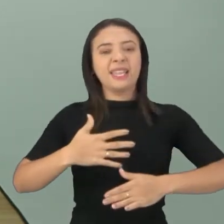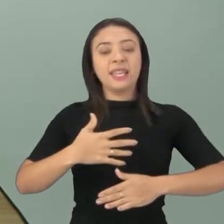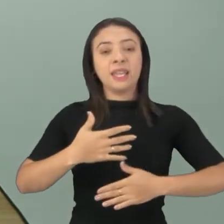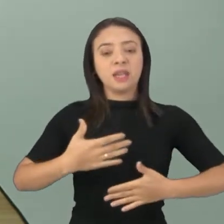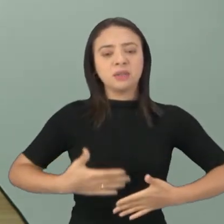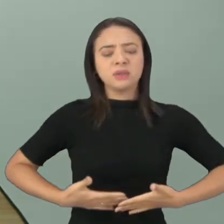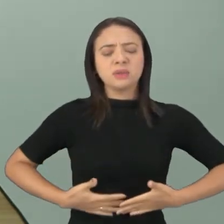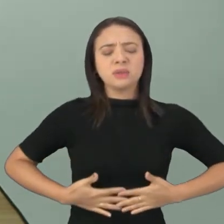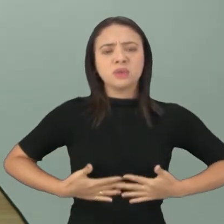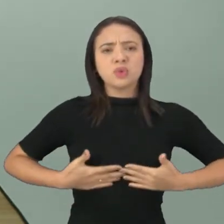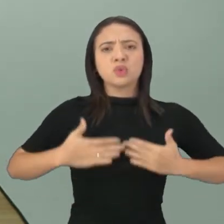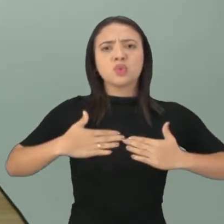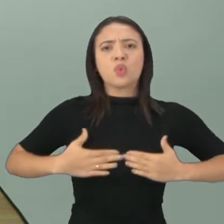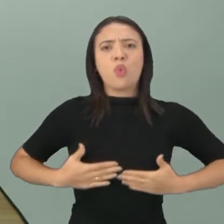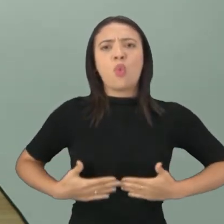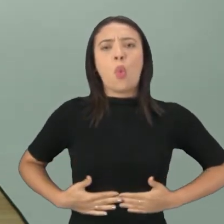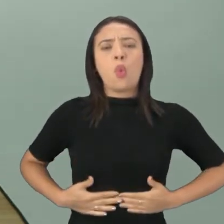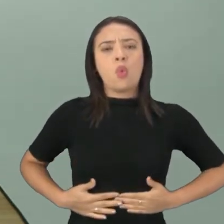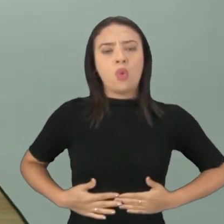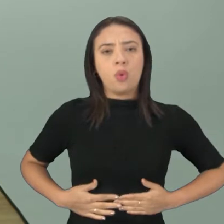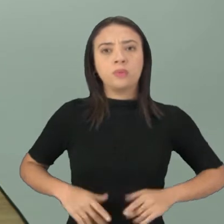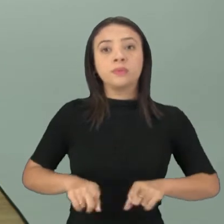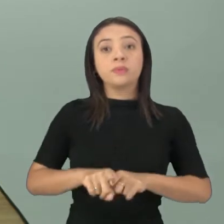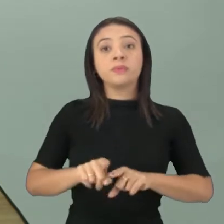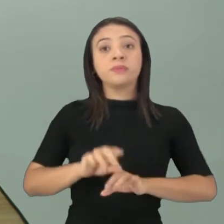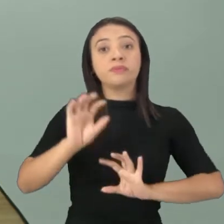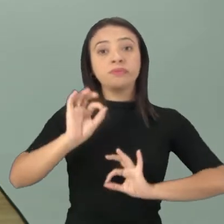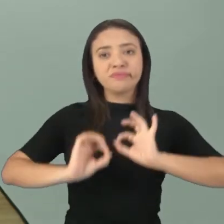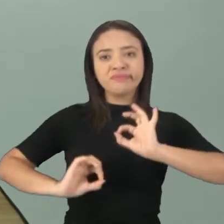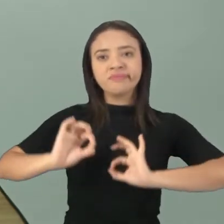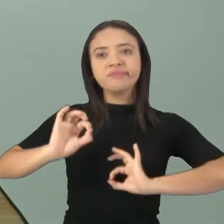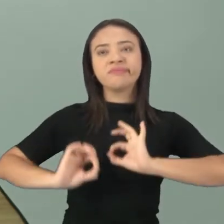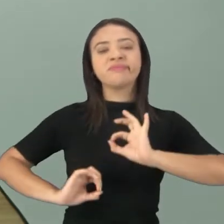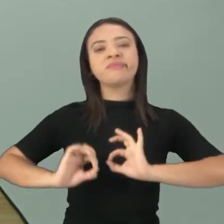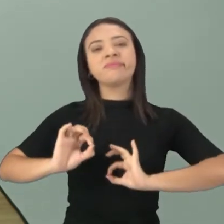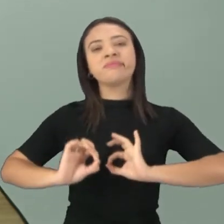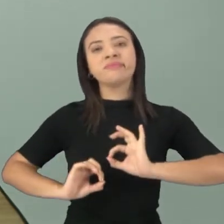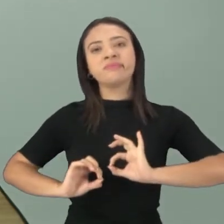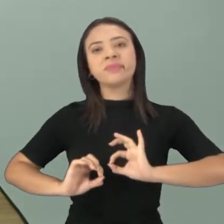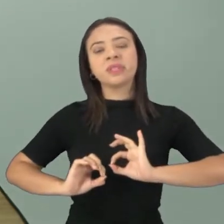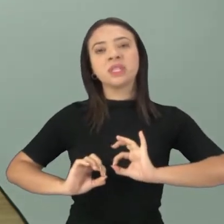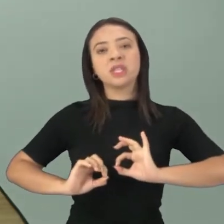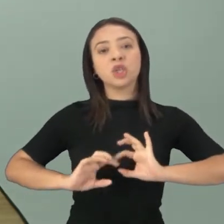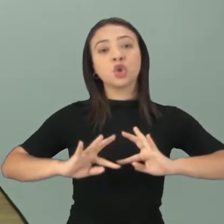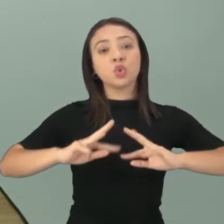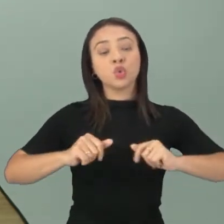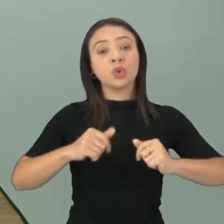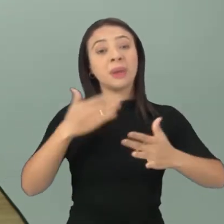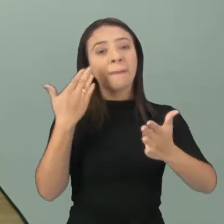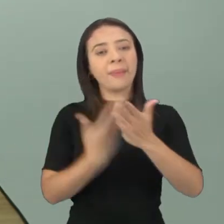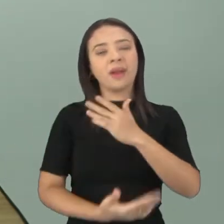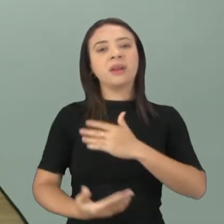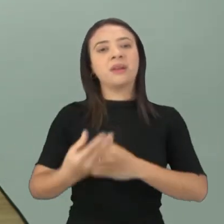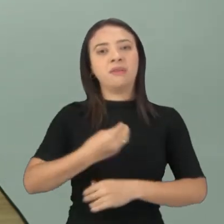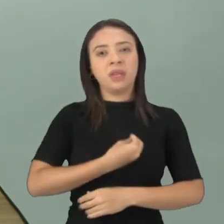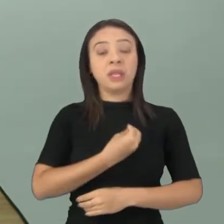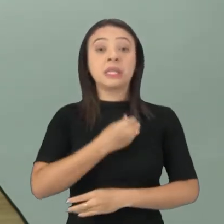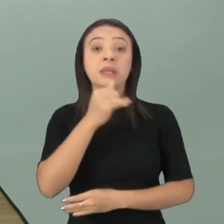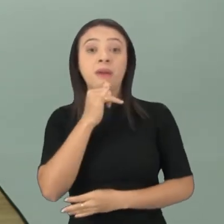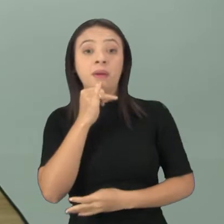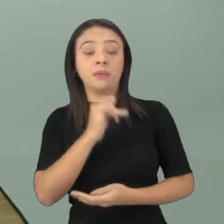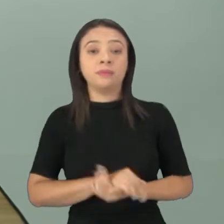reconstruir algumas, como é que eu posso dizer, algumas perdas que a gente tem ao longo da vida. Por exemplo,